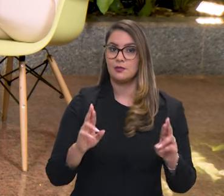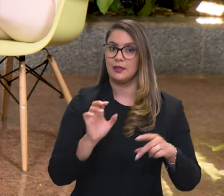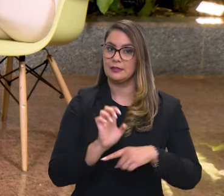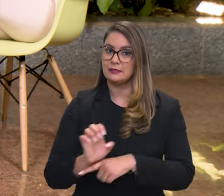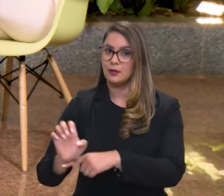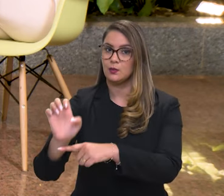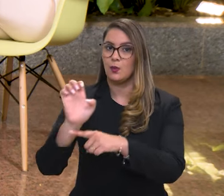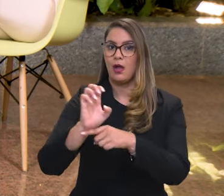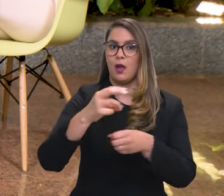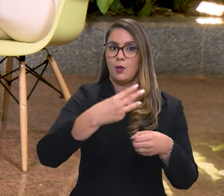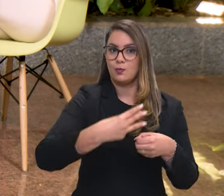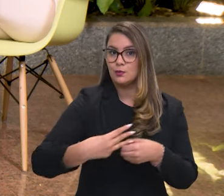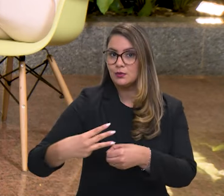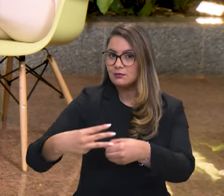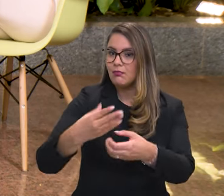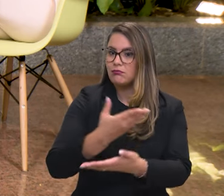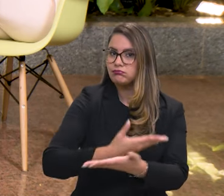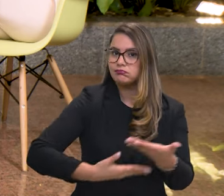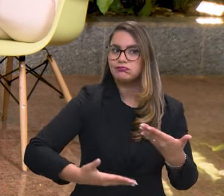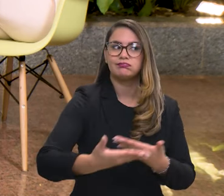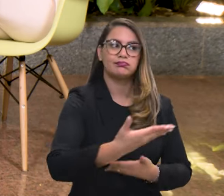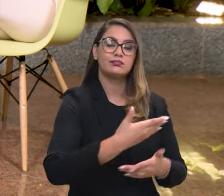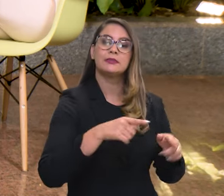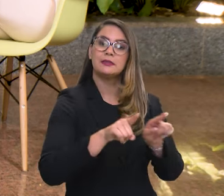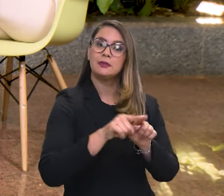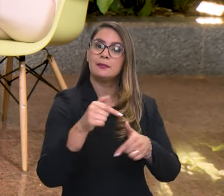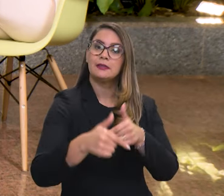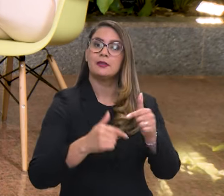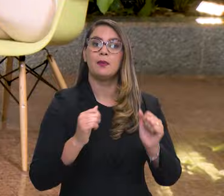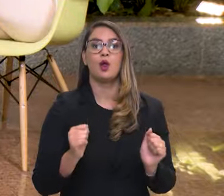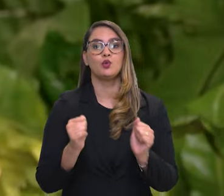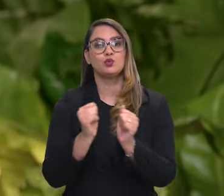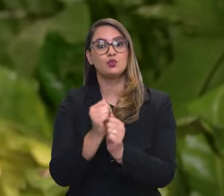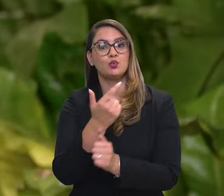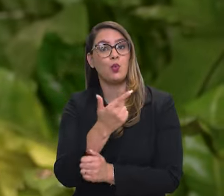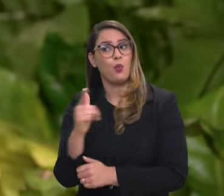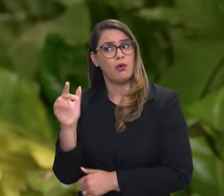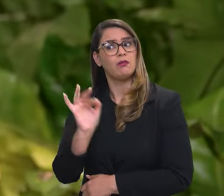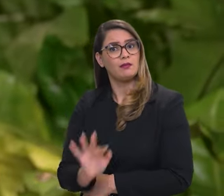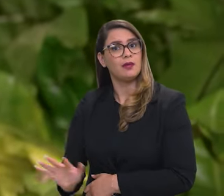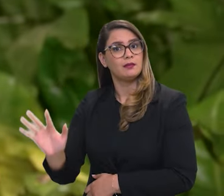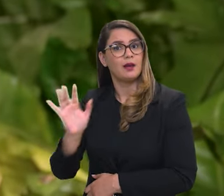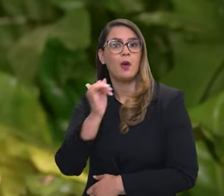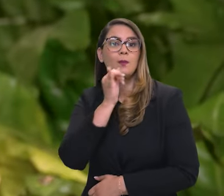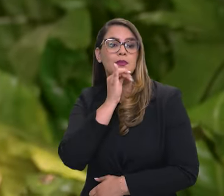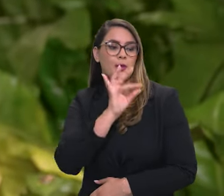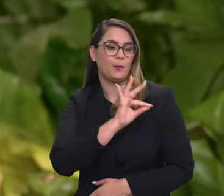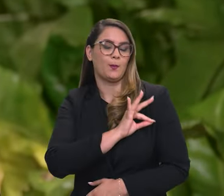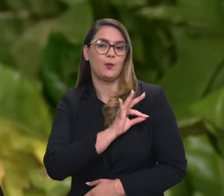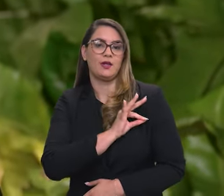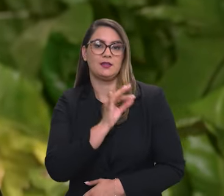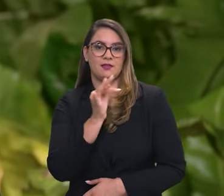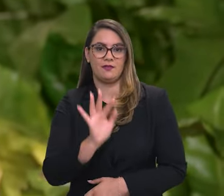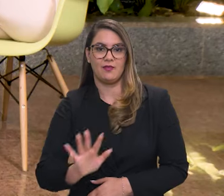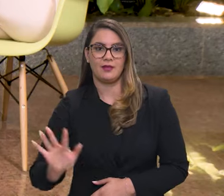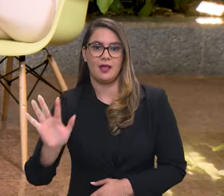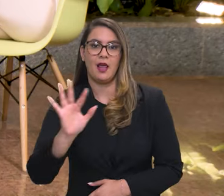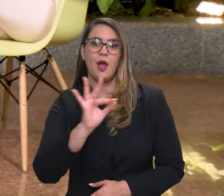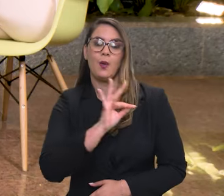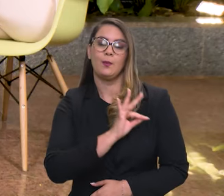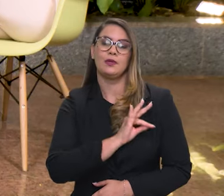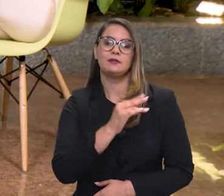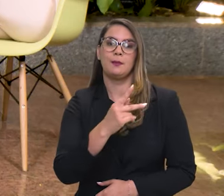relaciona com os órgãos estaduais, com os órgãos municipais ou mesmo trabalhando em conjunto com outros órgãos federais. É o caso da Polícia Federal,